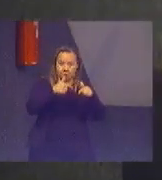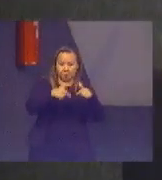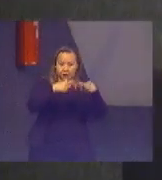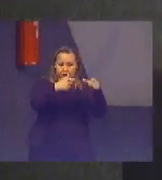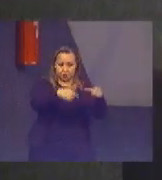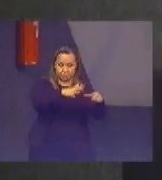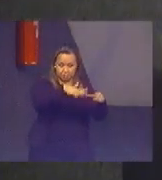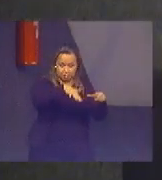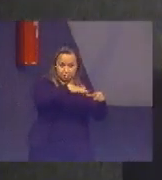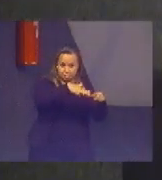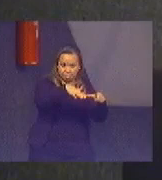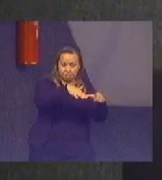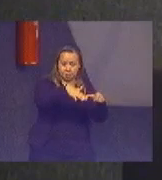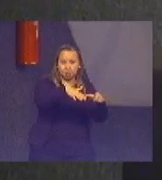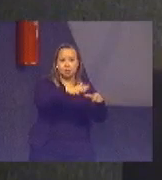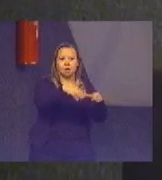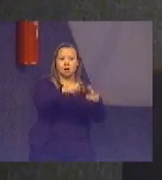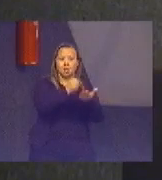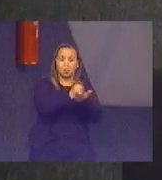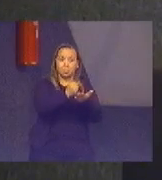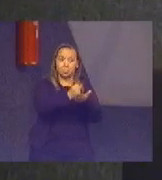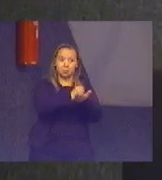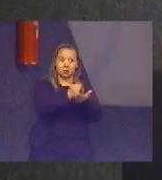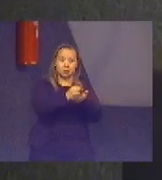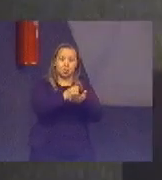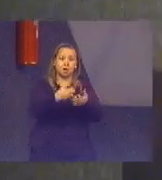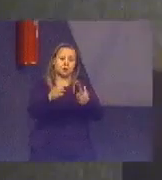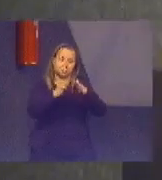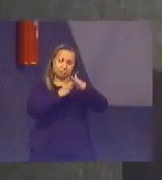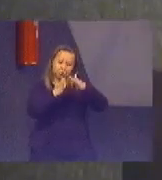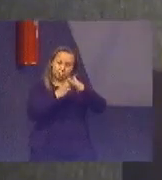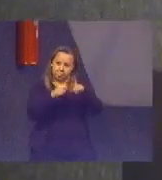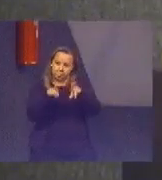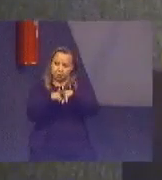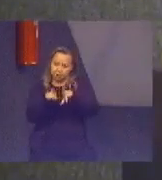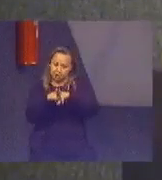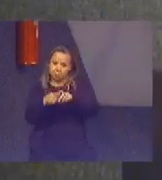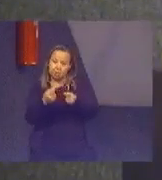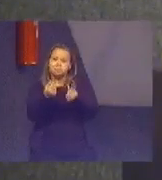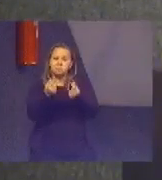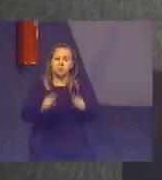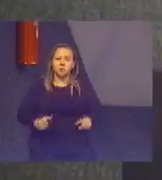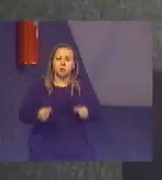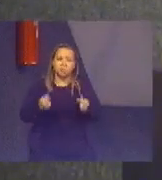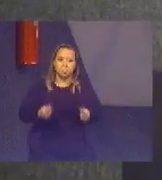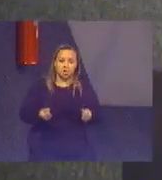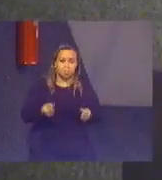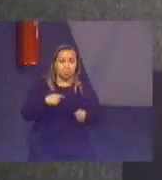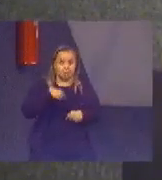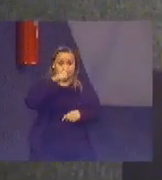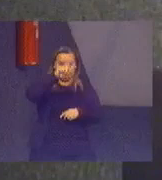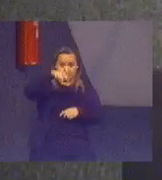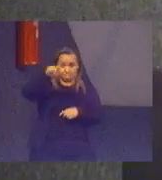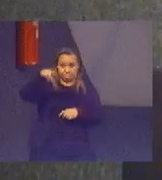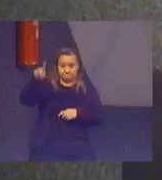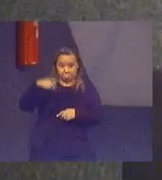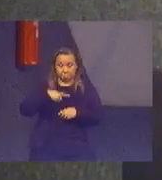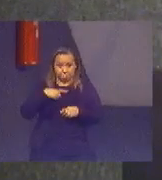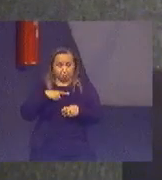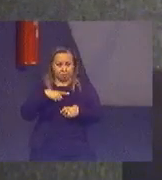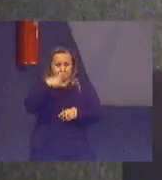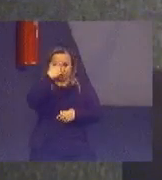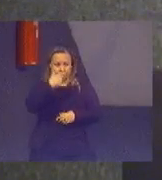metragem, a área contratada, no caso de limpeza também. E aqui, esse gráfico, ele fez um comportamento